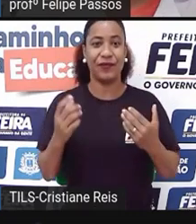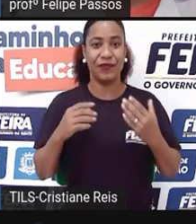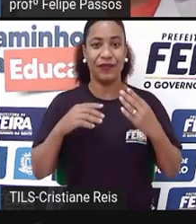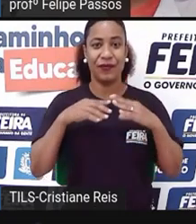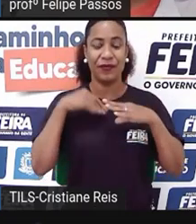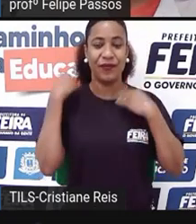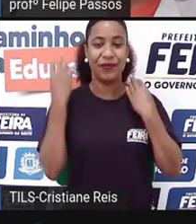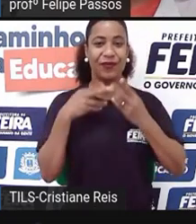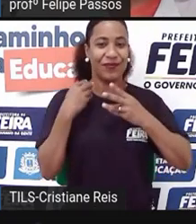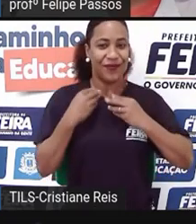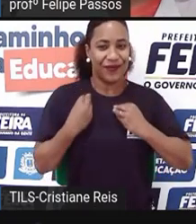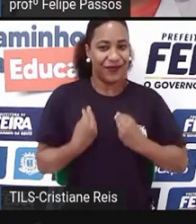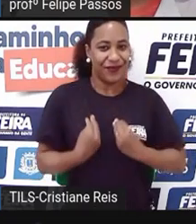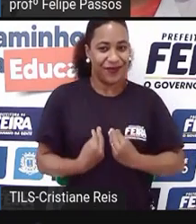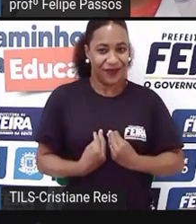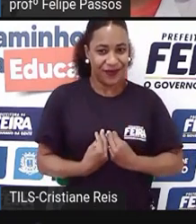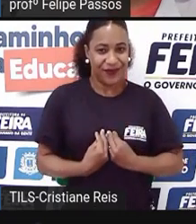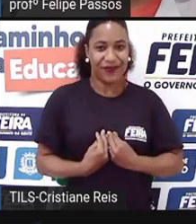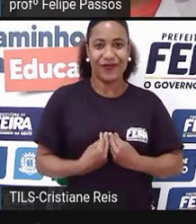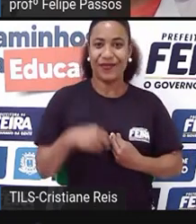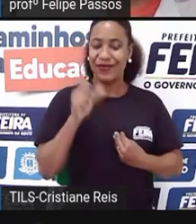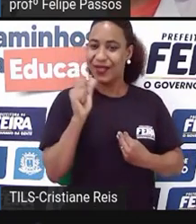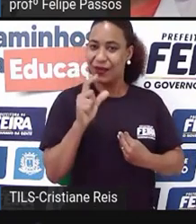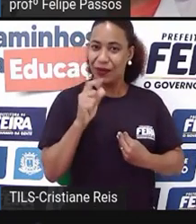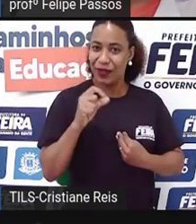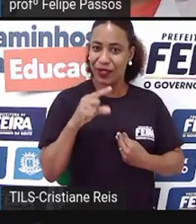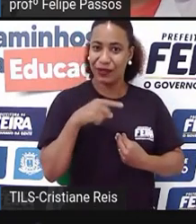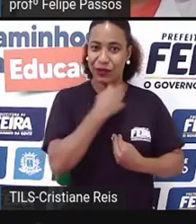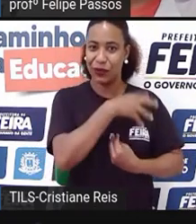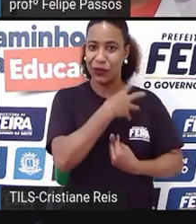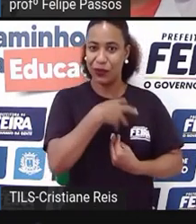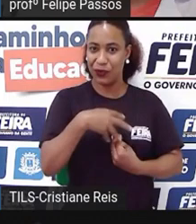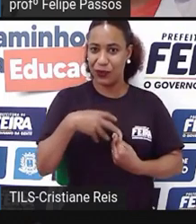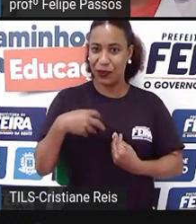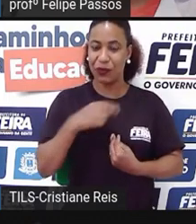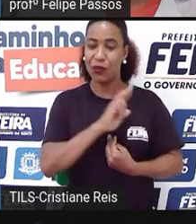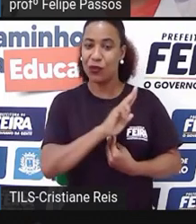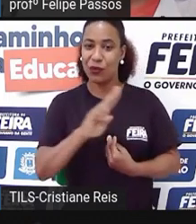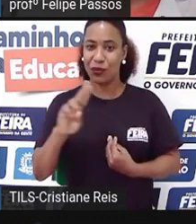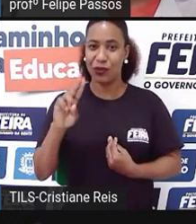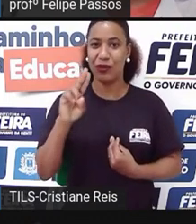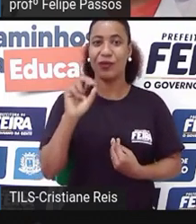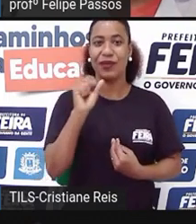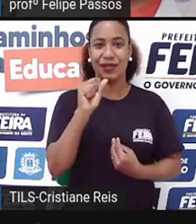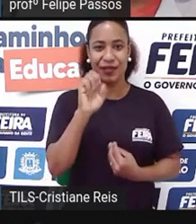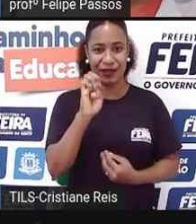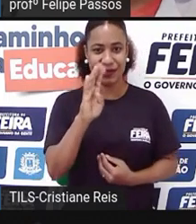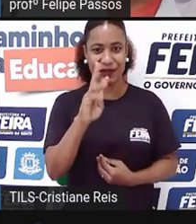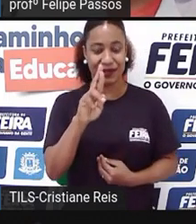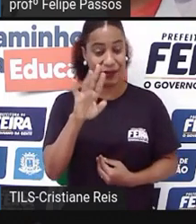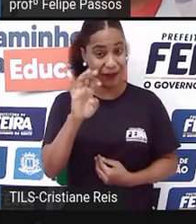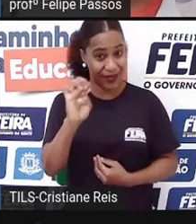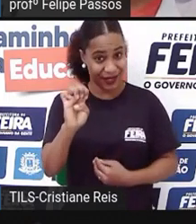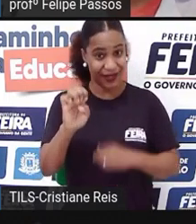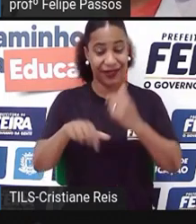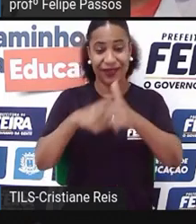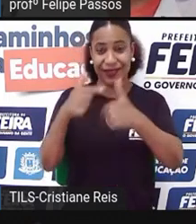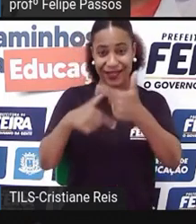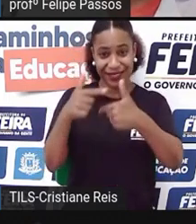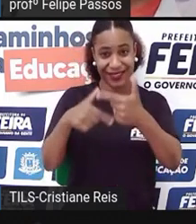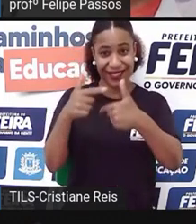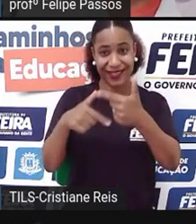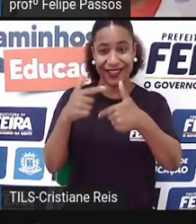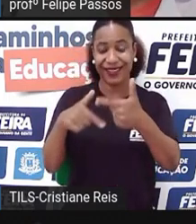lenço, e ele é bordado com o nome da instituição, no qual eu tenho muito orgulho de servir, porque servir